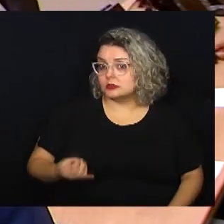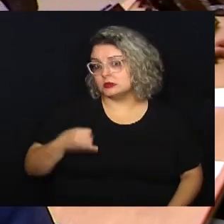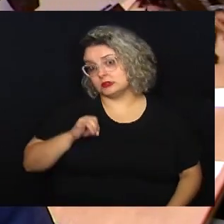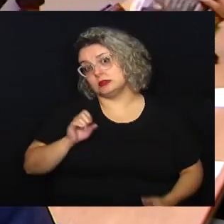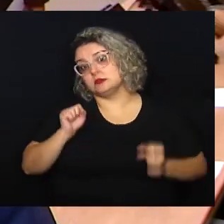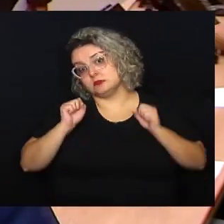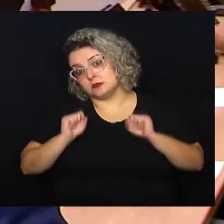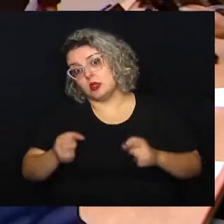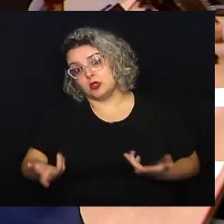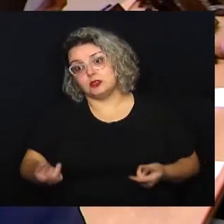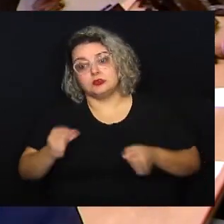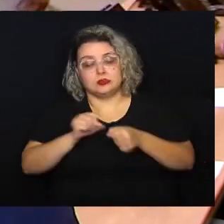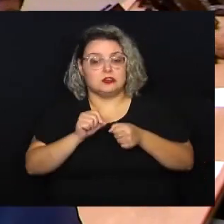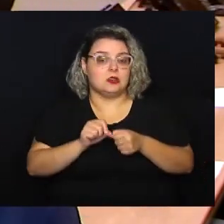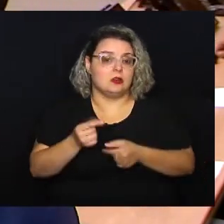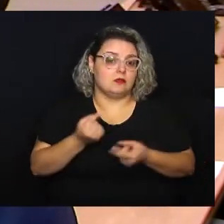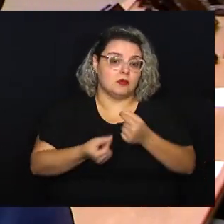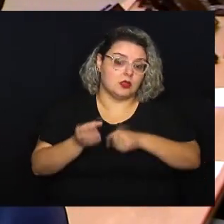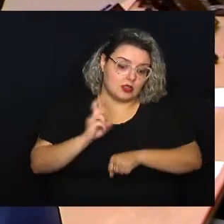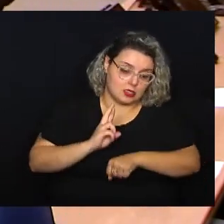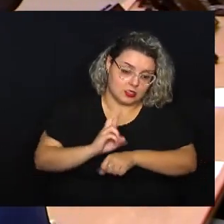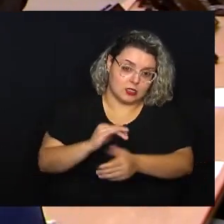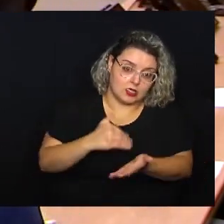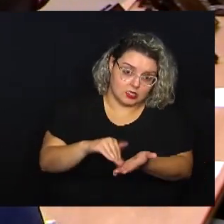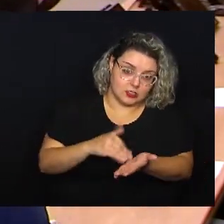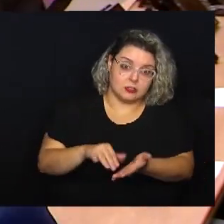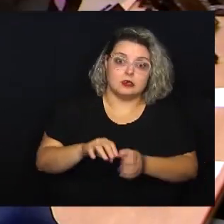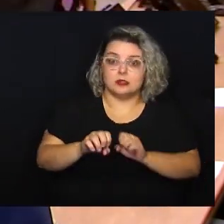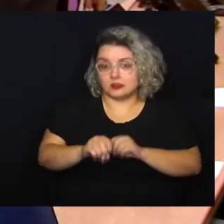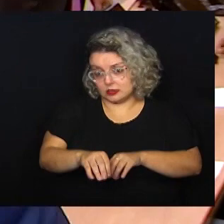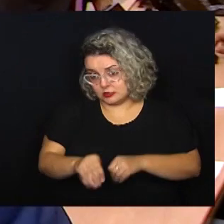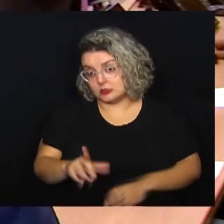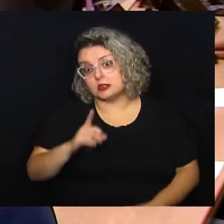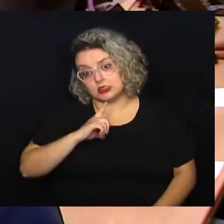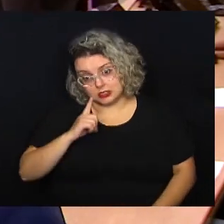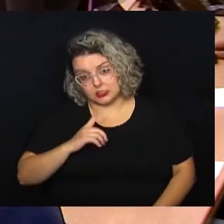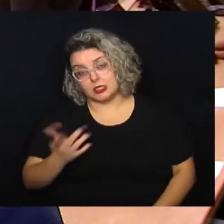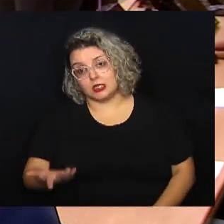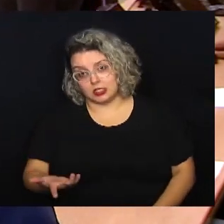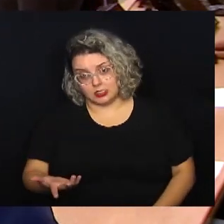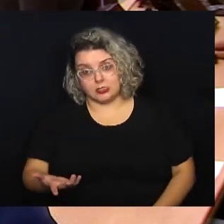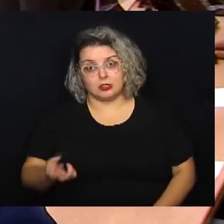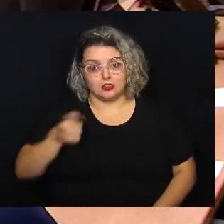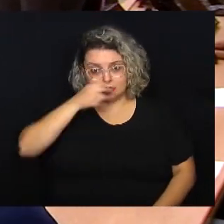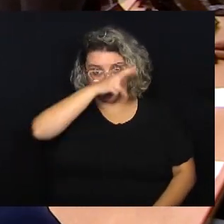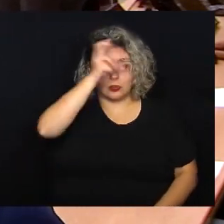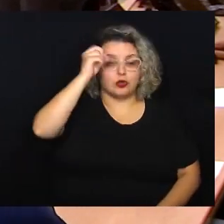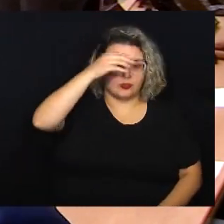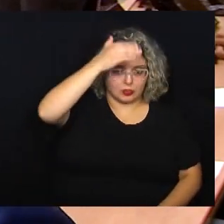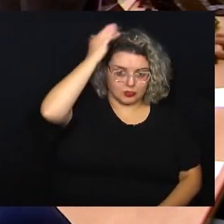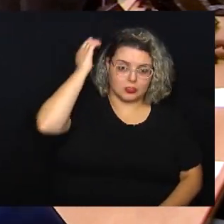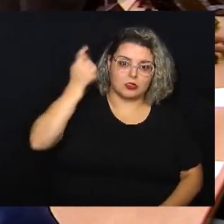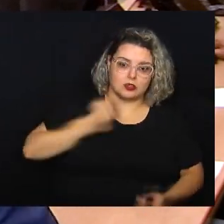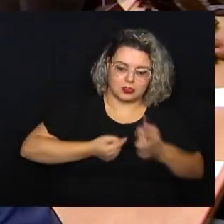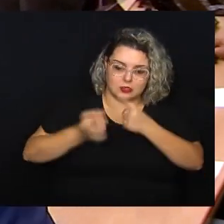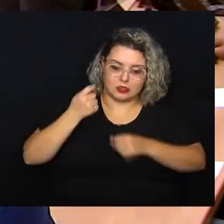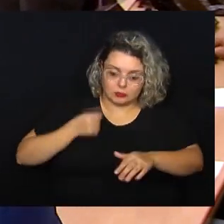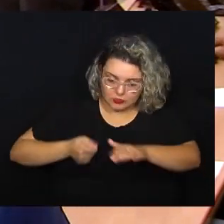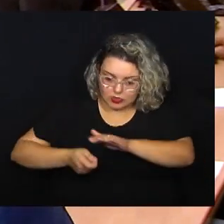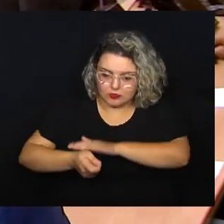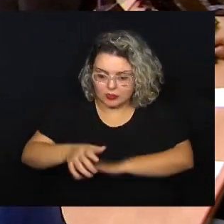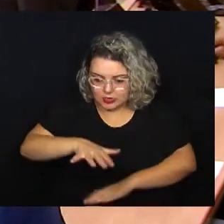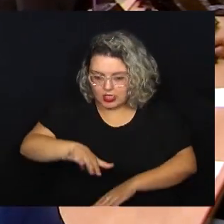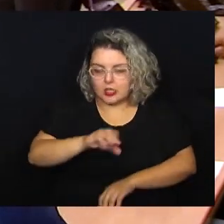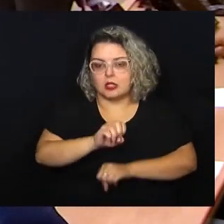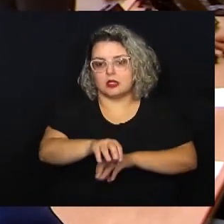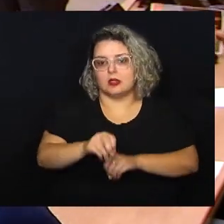recursos para a Secretaria de Educação tem. O prefeito Dário tem investido muito forte,